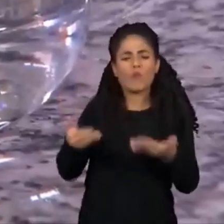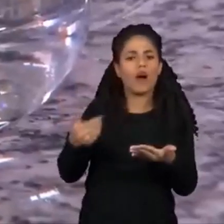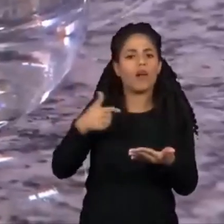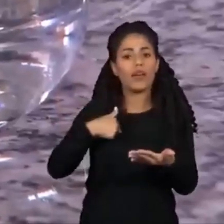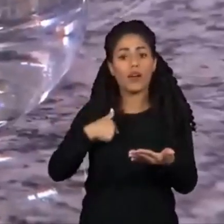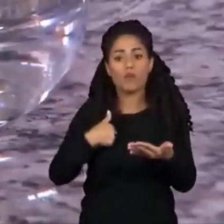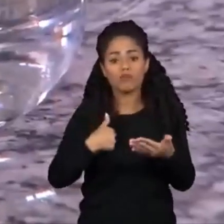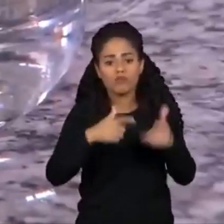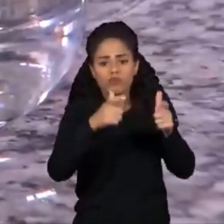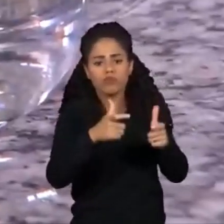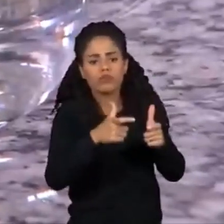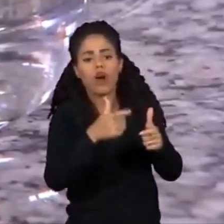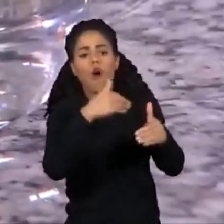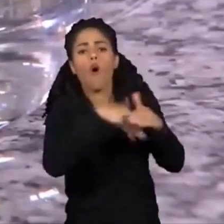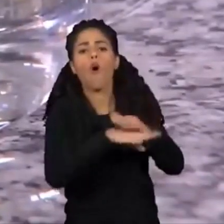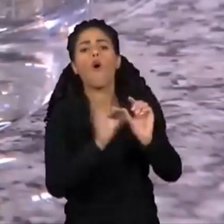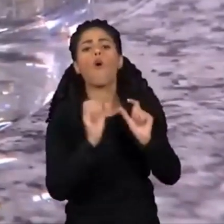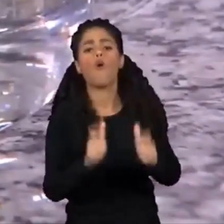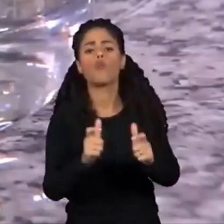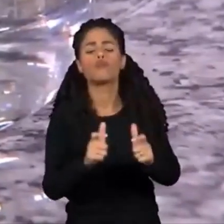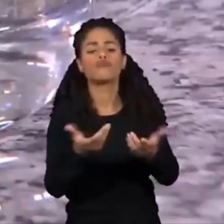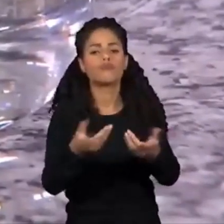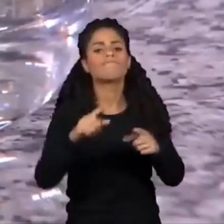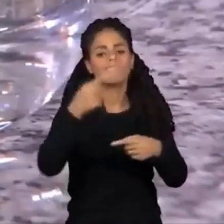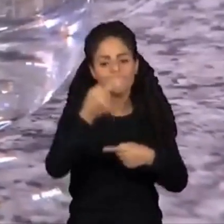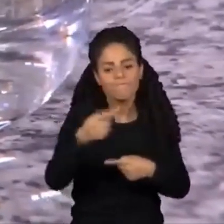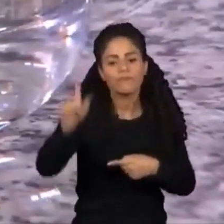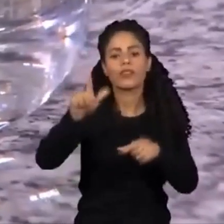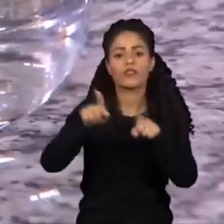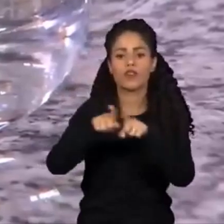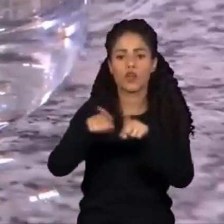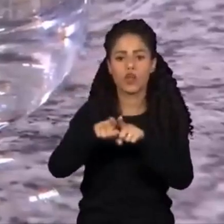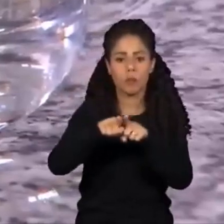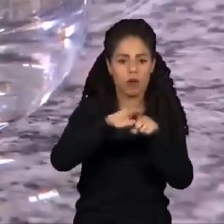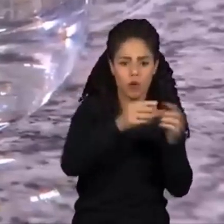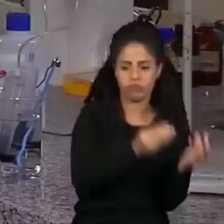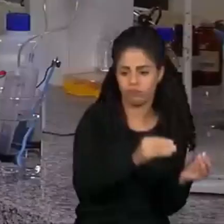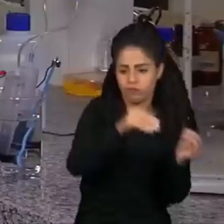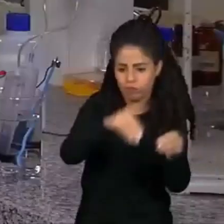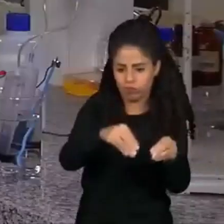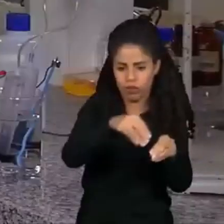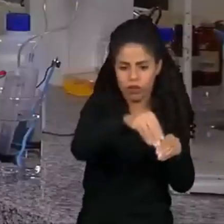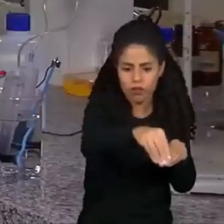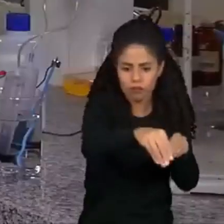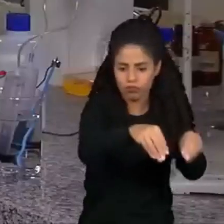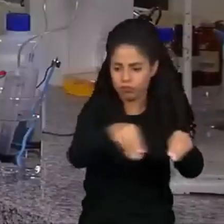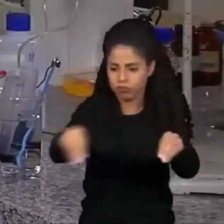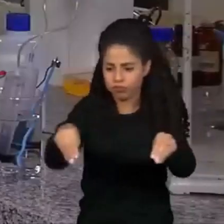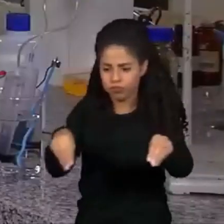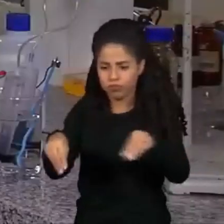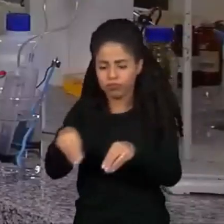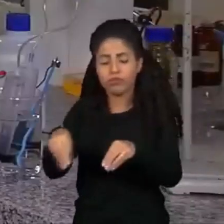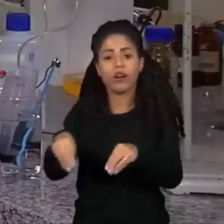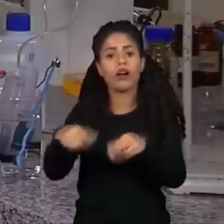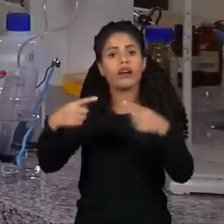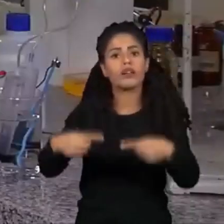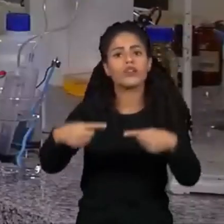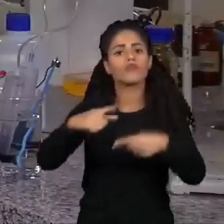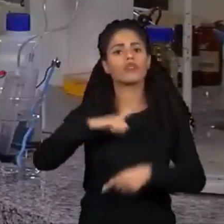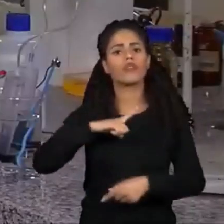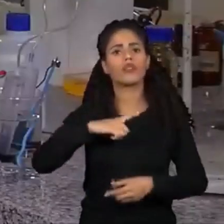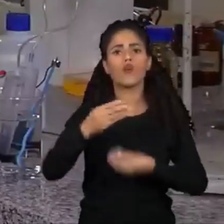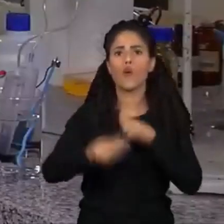armazenamento. E depois eu tenho outro desafio, que é transportar esse hidrogênio. E eu também tenho desafios ali